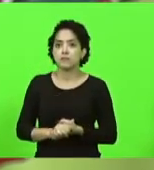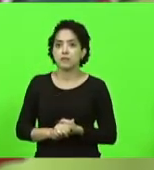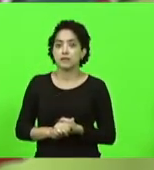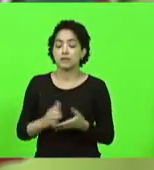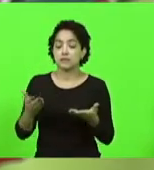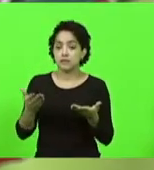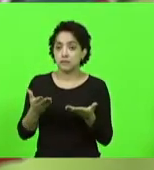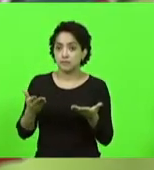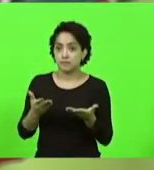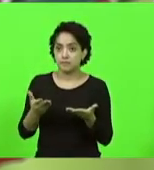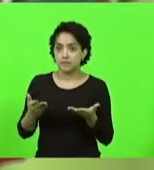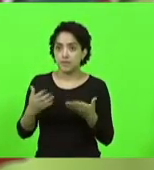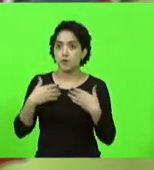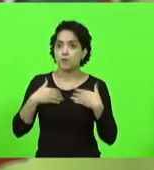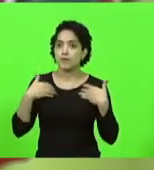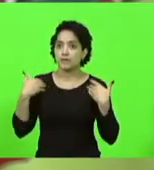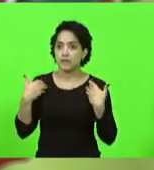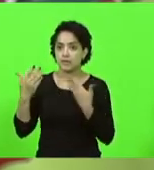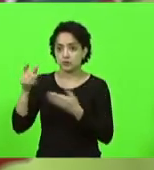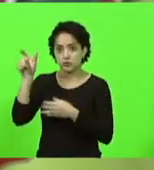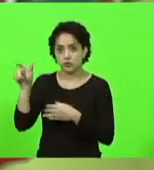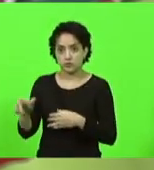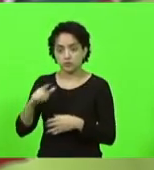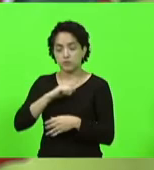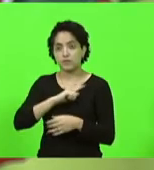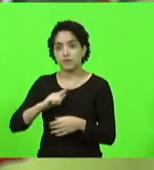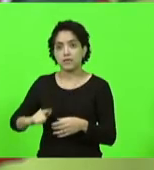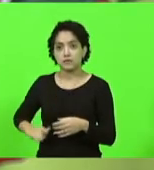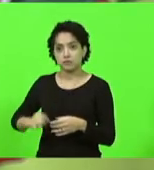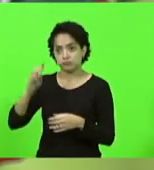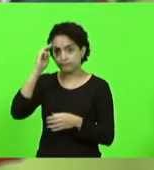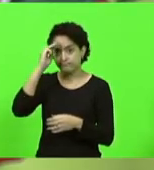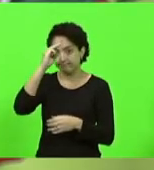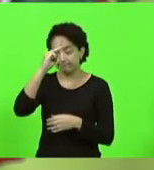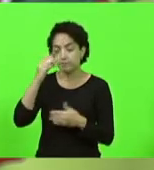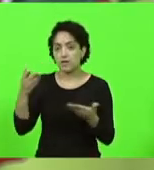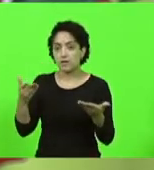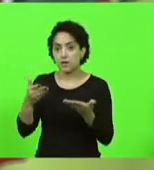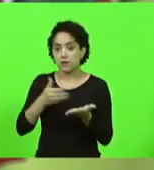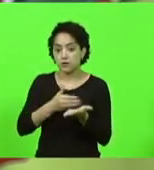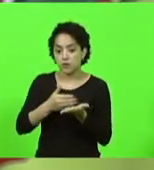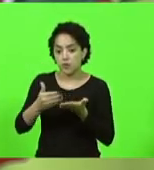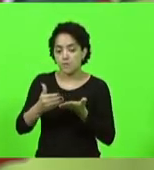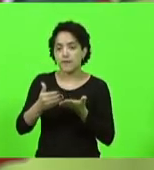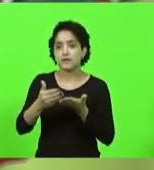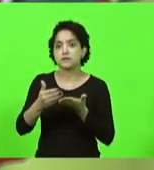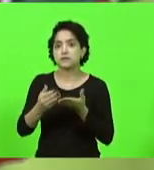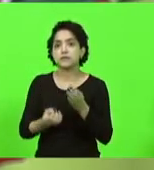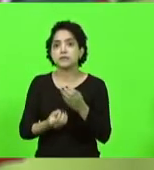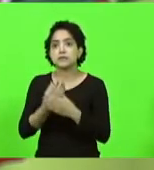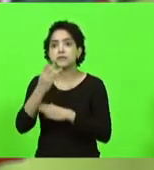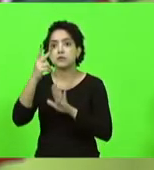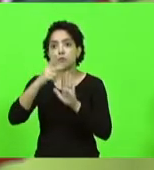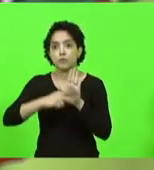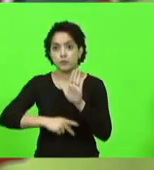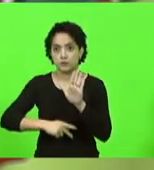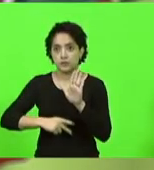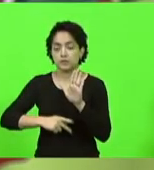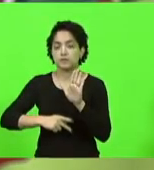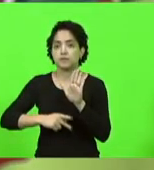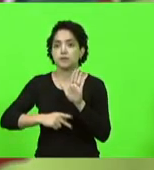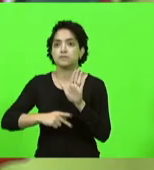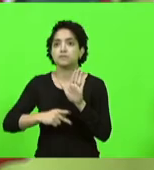homenagens ao governador Moisés, que lança um programa a despeito de condições políticas e partidárias.